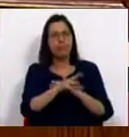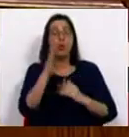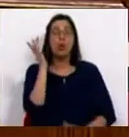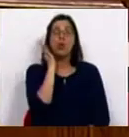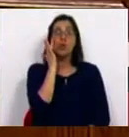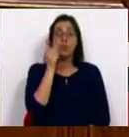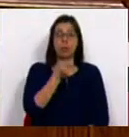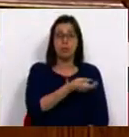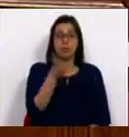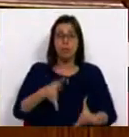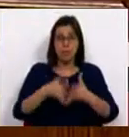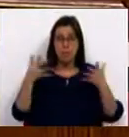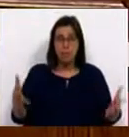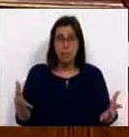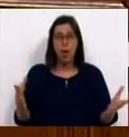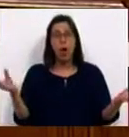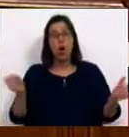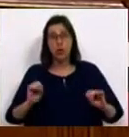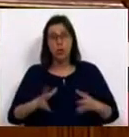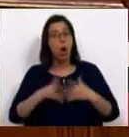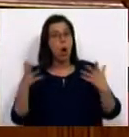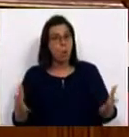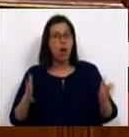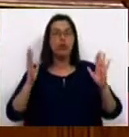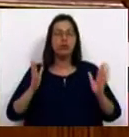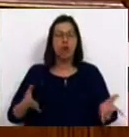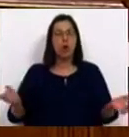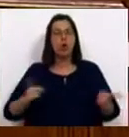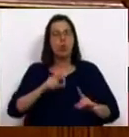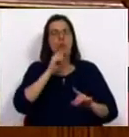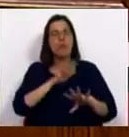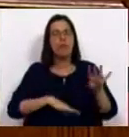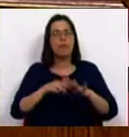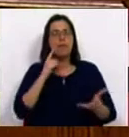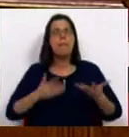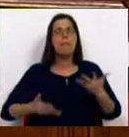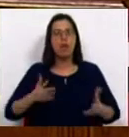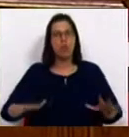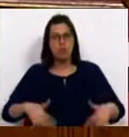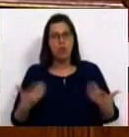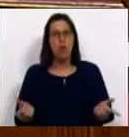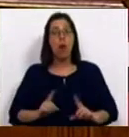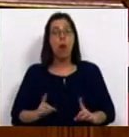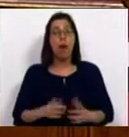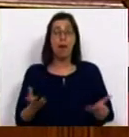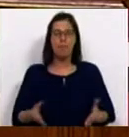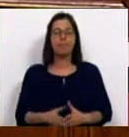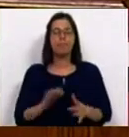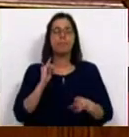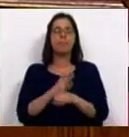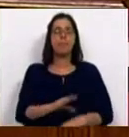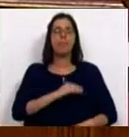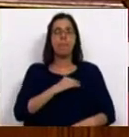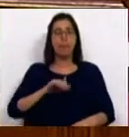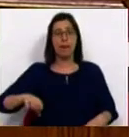O número de utentes tem aumentado? Não tem aumentado? Já é ou não possível fazer um balanço desta medida? Outra